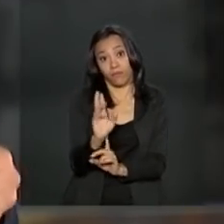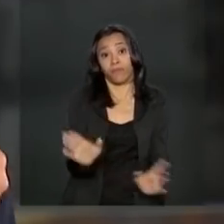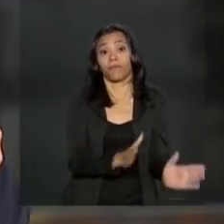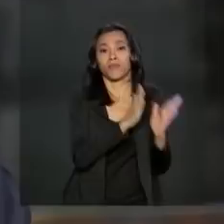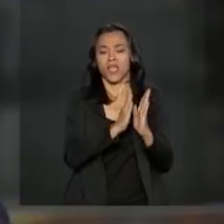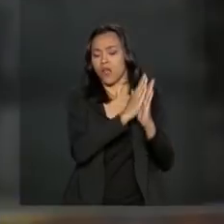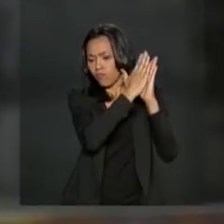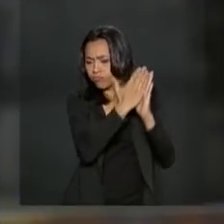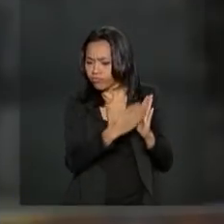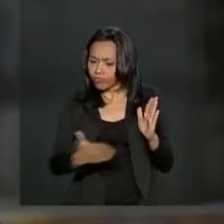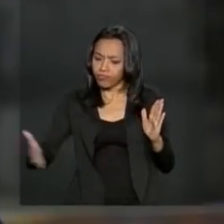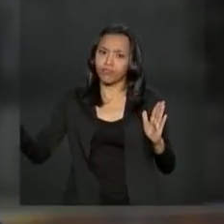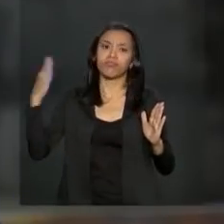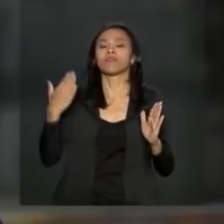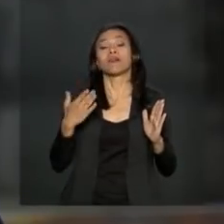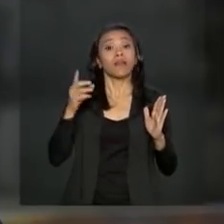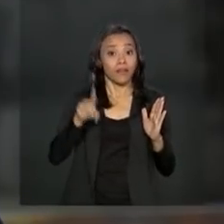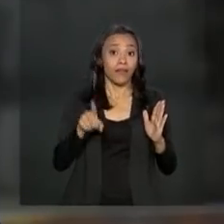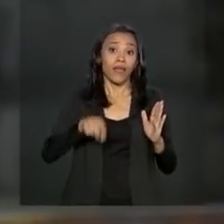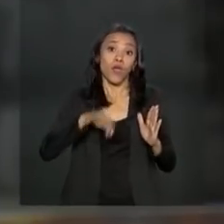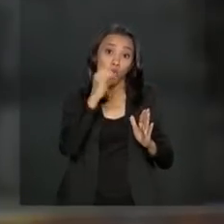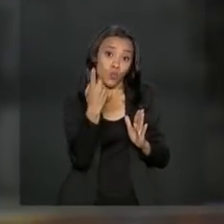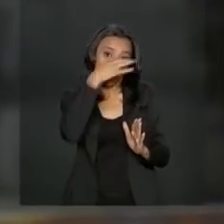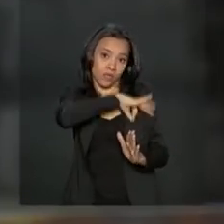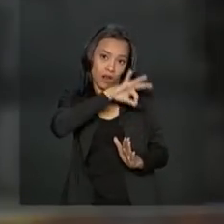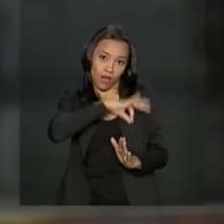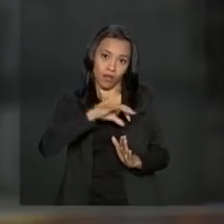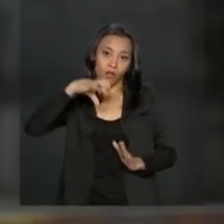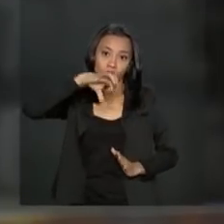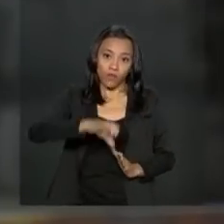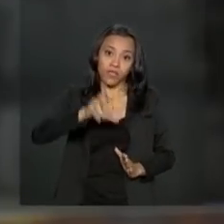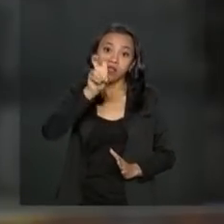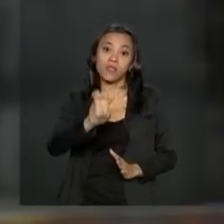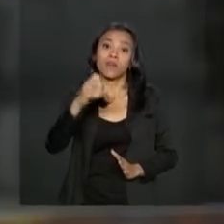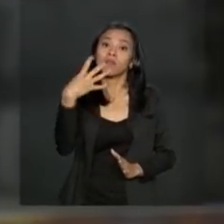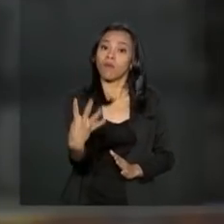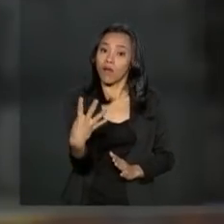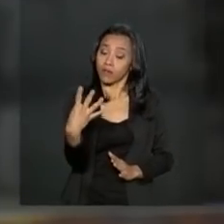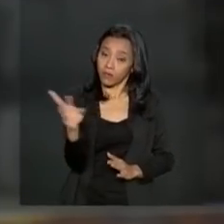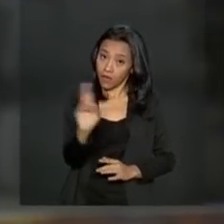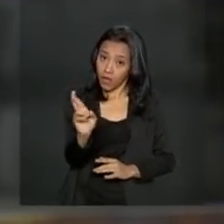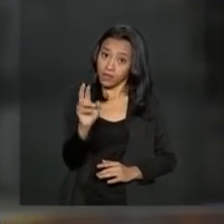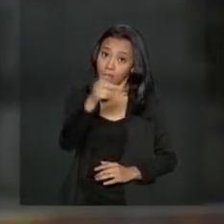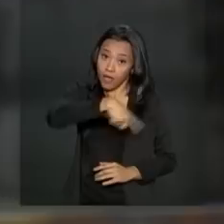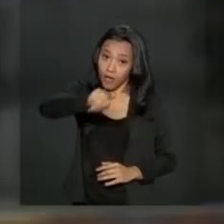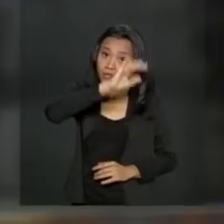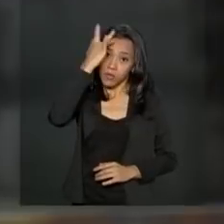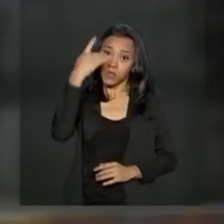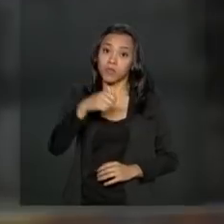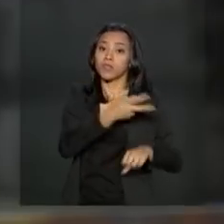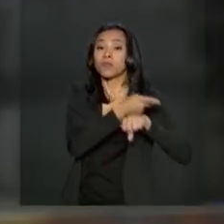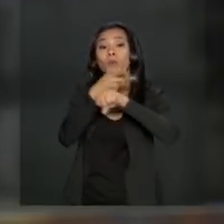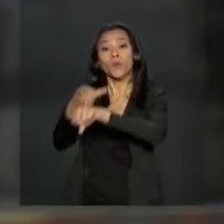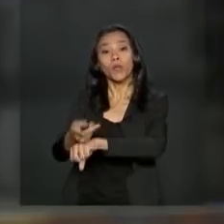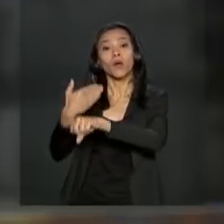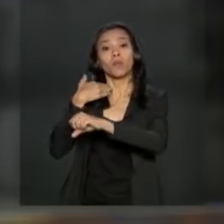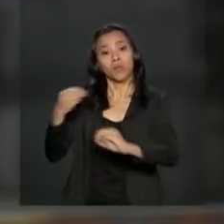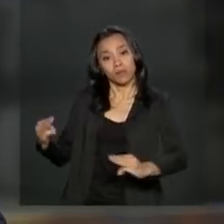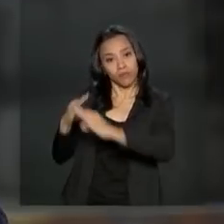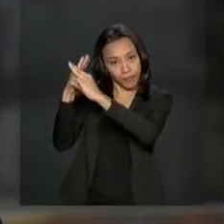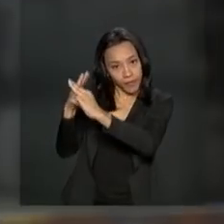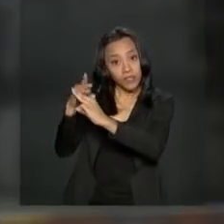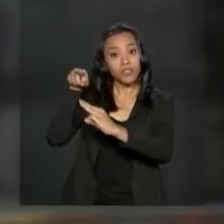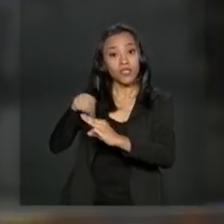todo o ano recebe o valor máximo, que é um salário mínimo de R$ 954,00. Essas pessoas devem procurar uma agência da Caixa Econômica